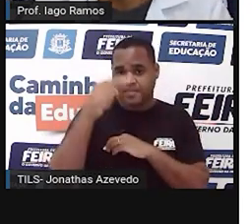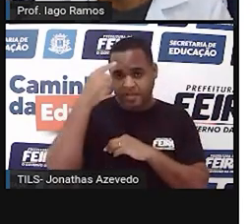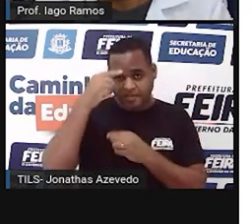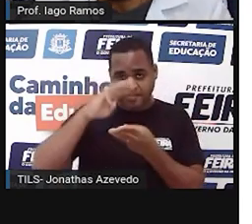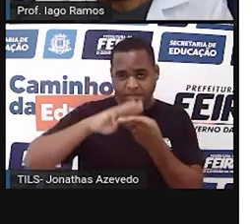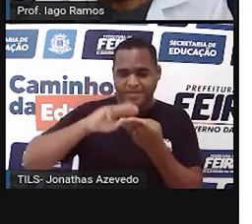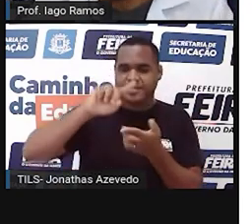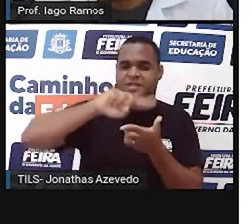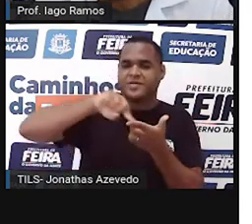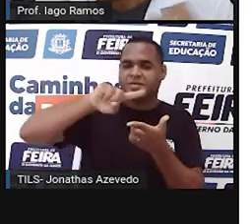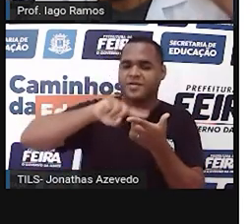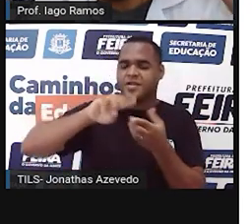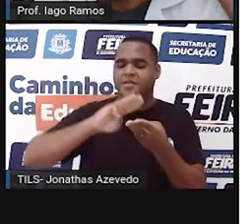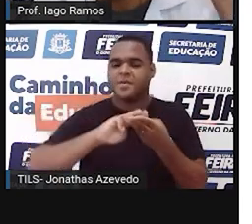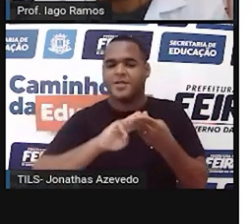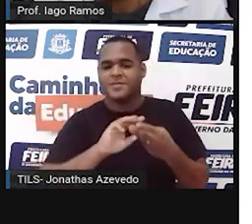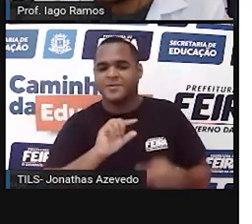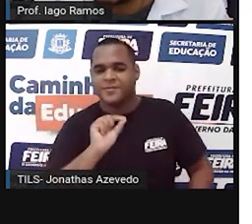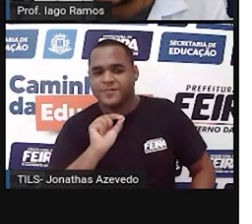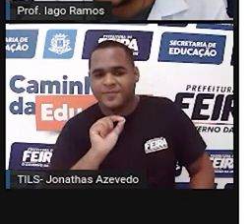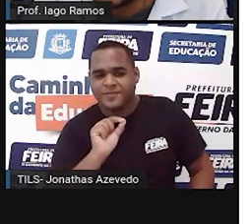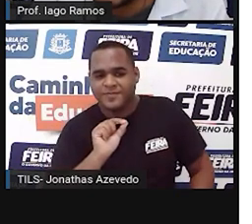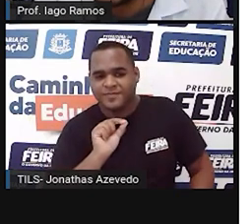não é problema, matemática é.